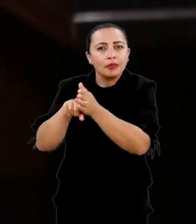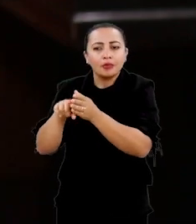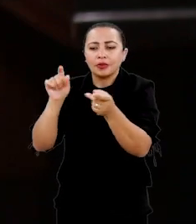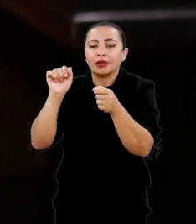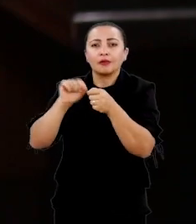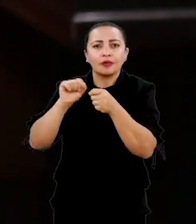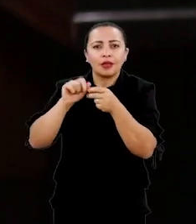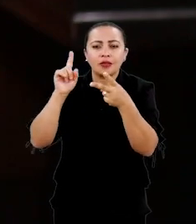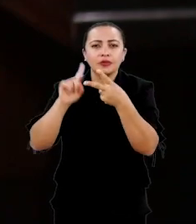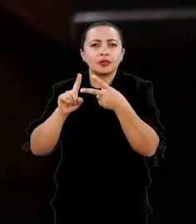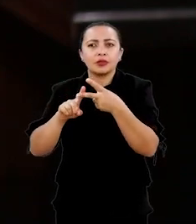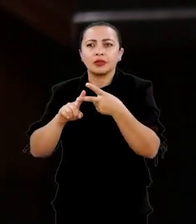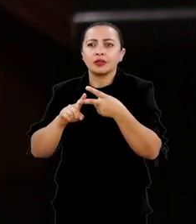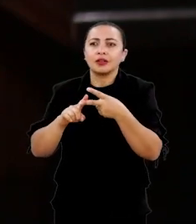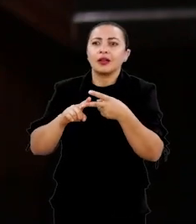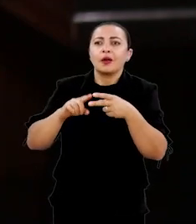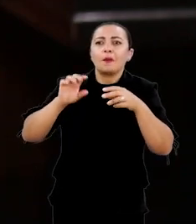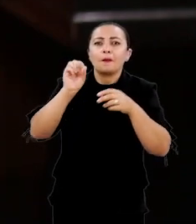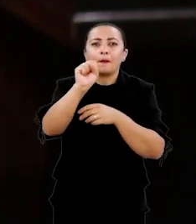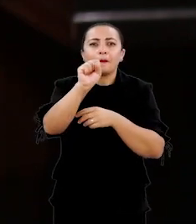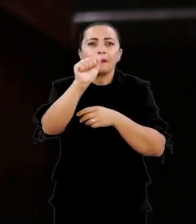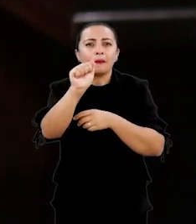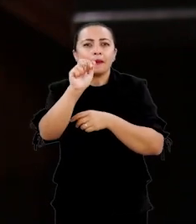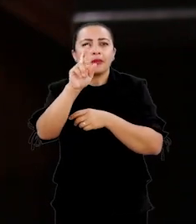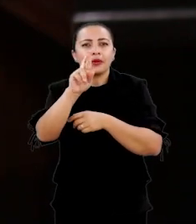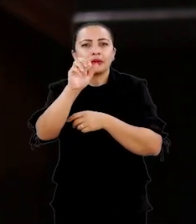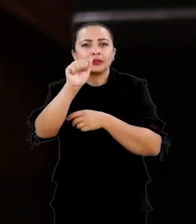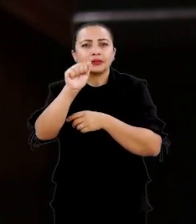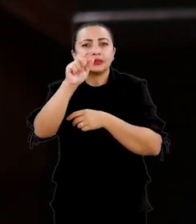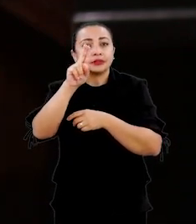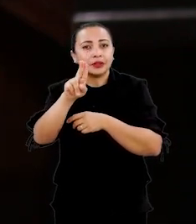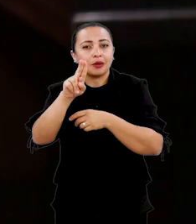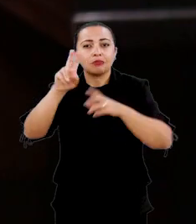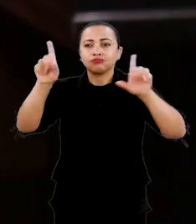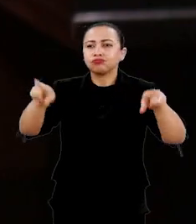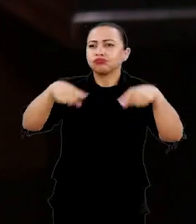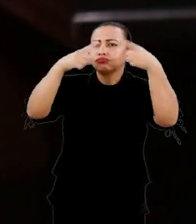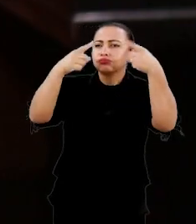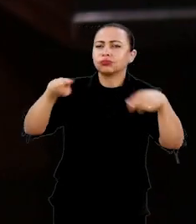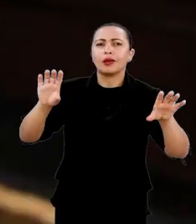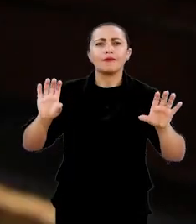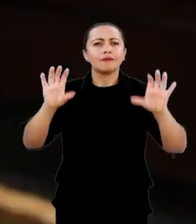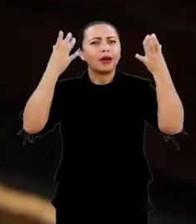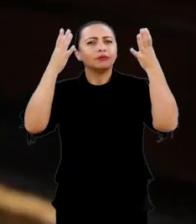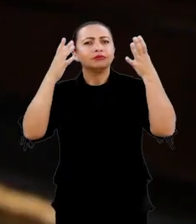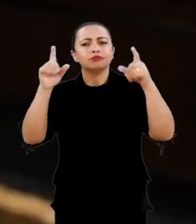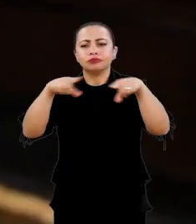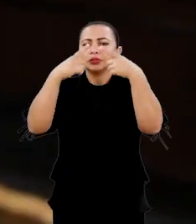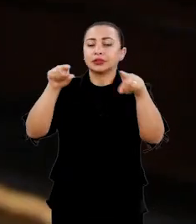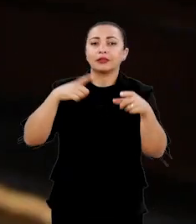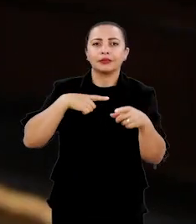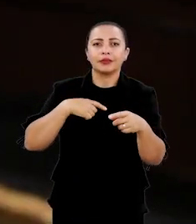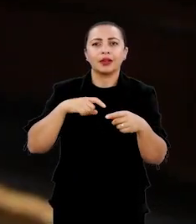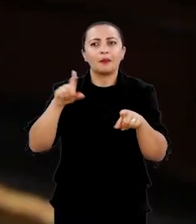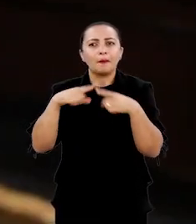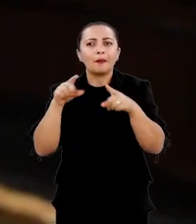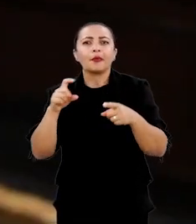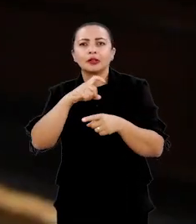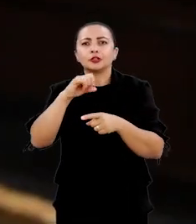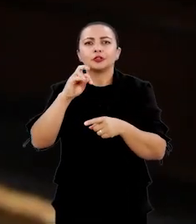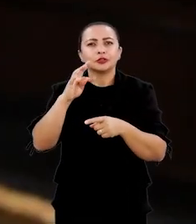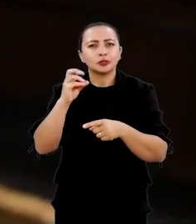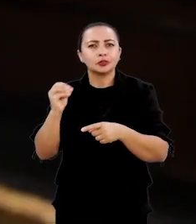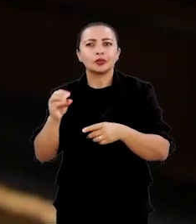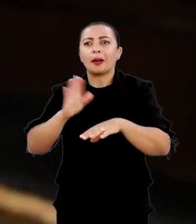fazer um sarau ou um show musical melhor dizendo tem uma música de Xisto que